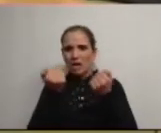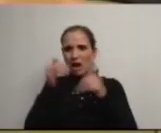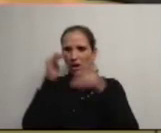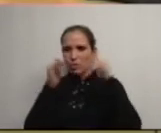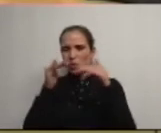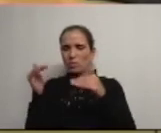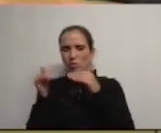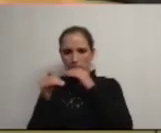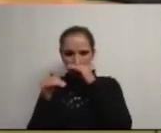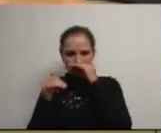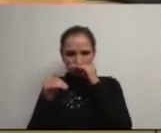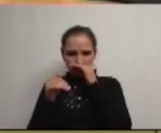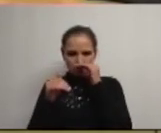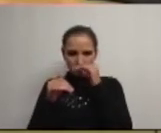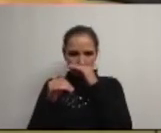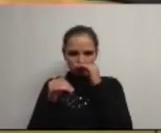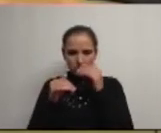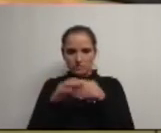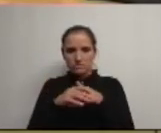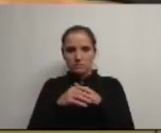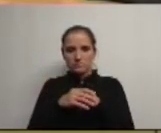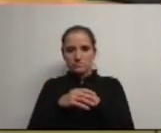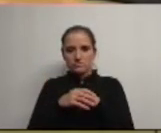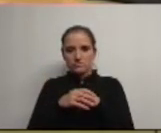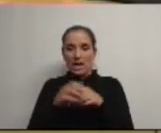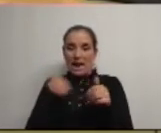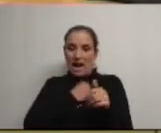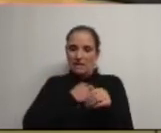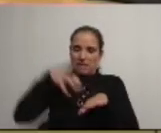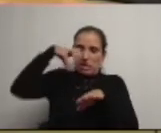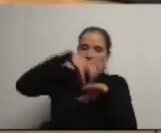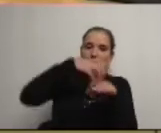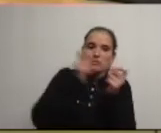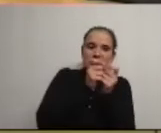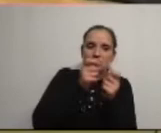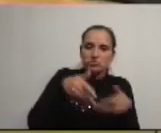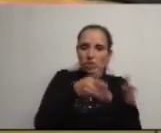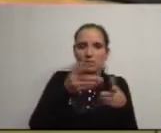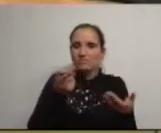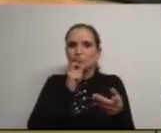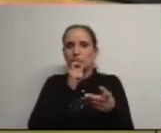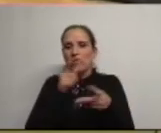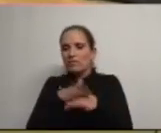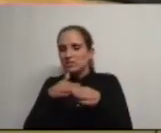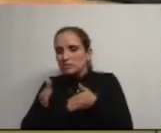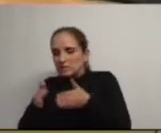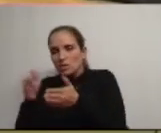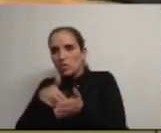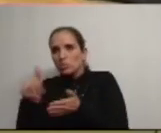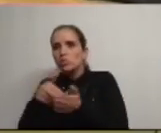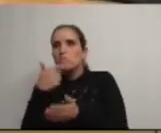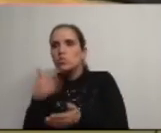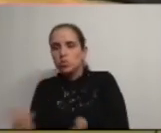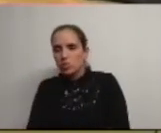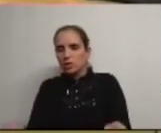do em cima do as casas em cima da estrada não há possibilidades de colocar passeio não há possibilidades de